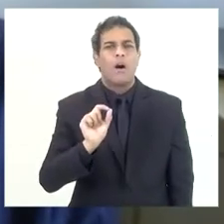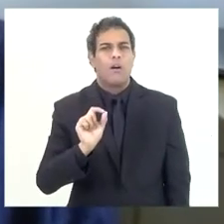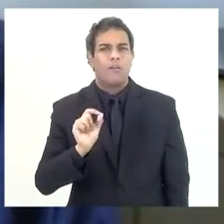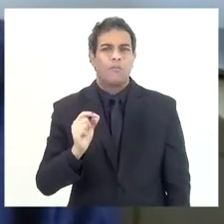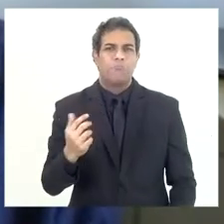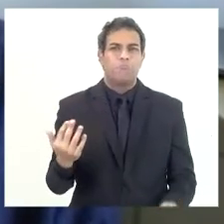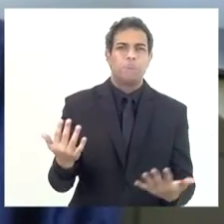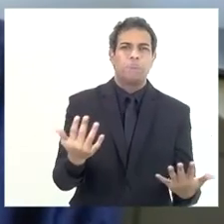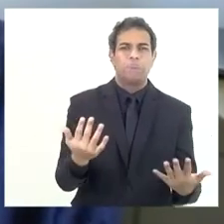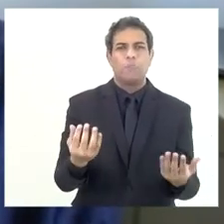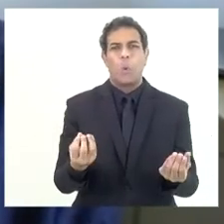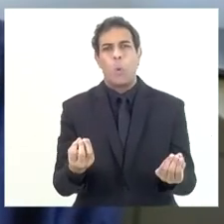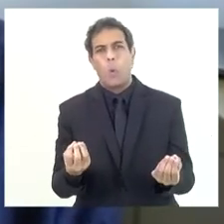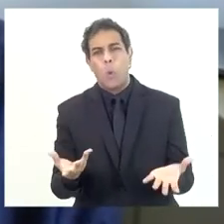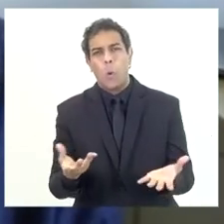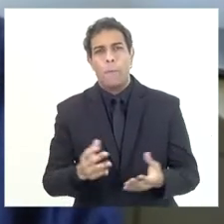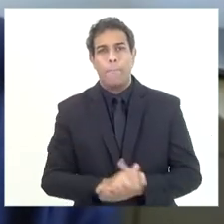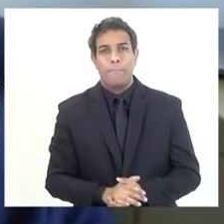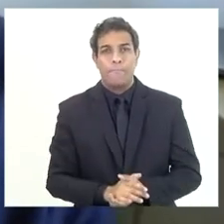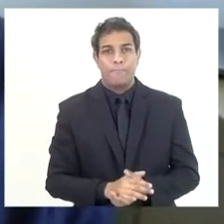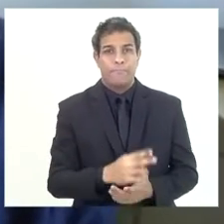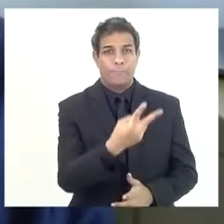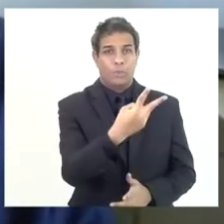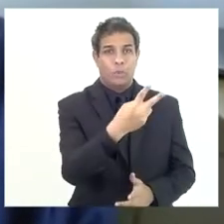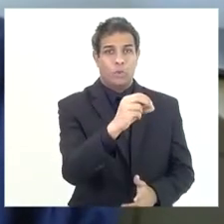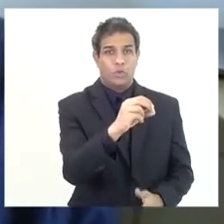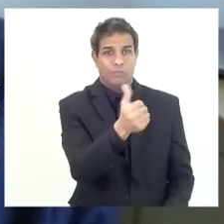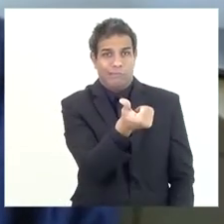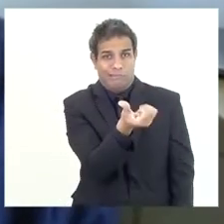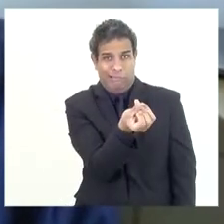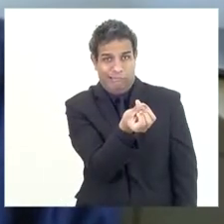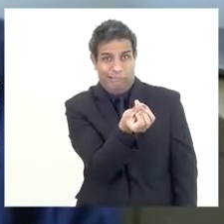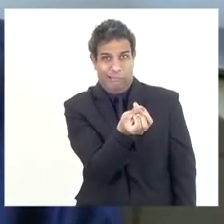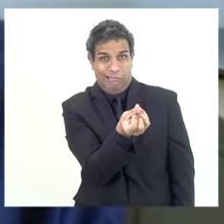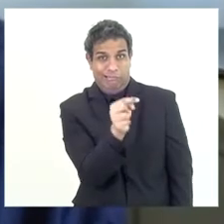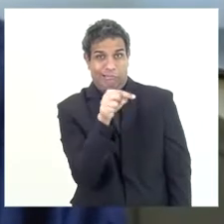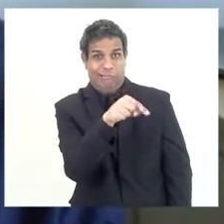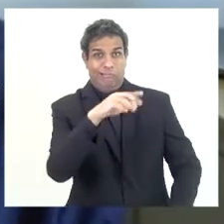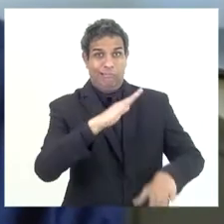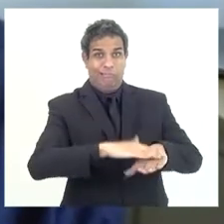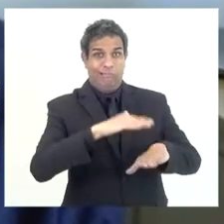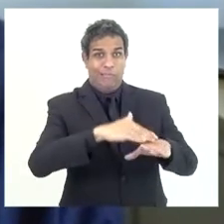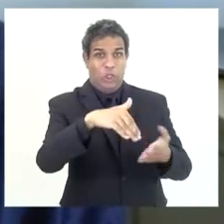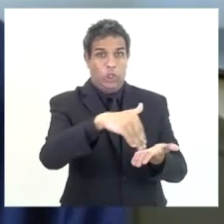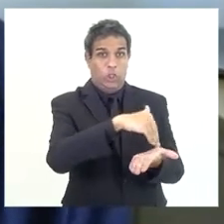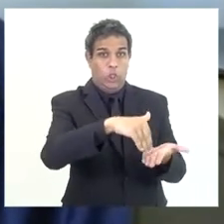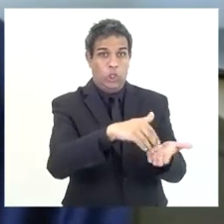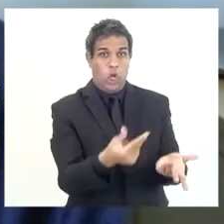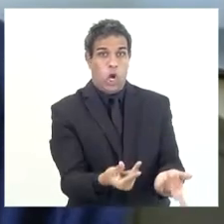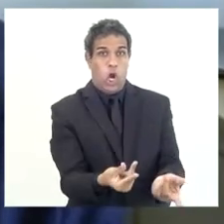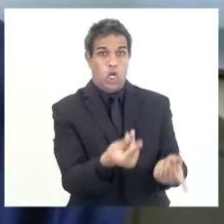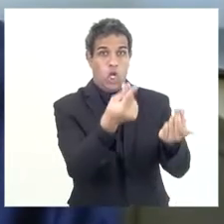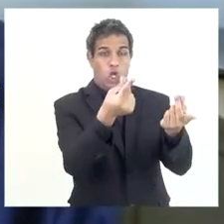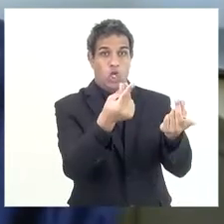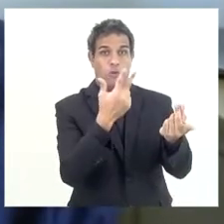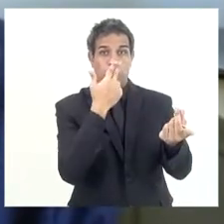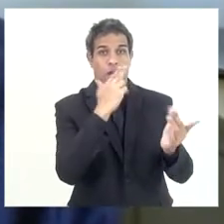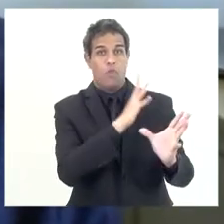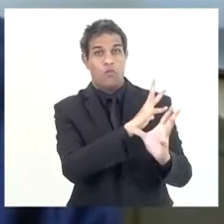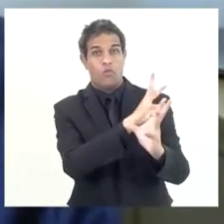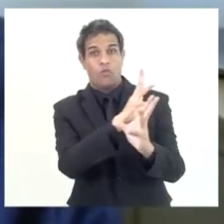de 16, a Fazenda começou a lançar os dois somados,